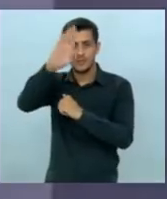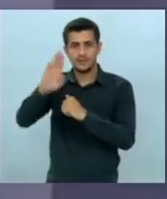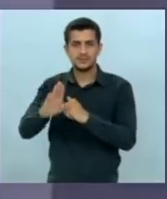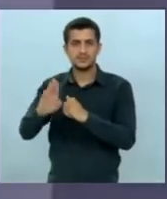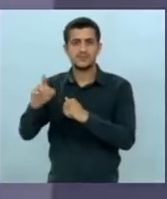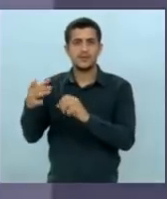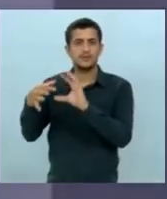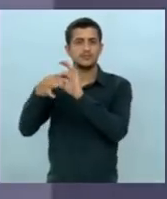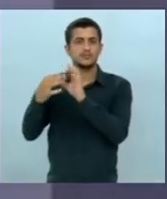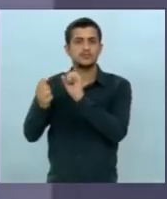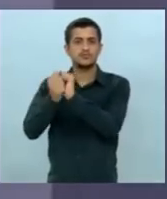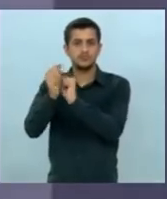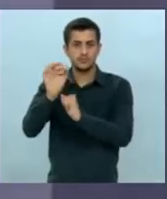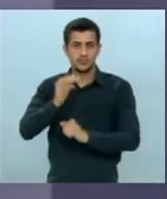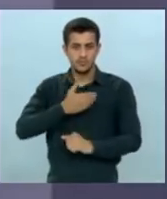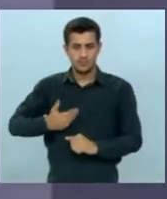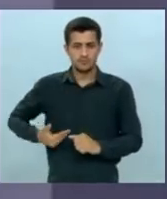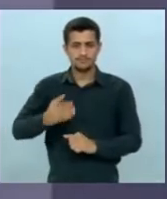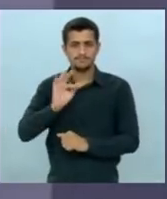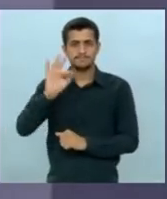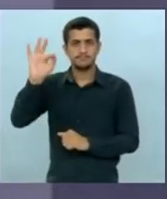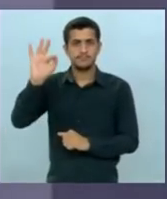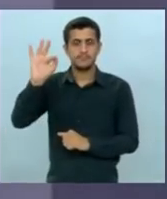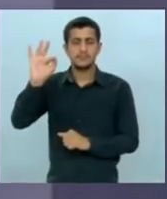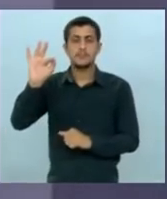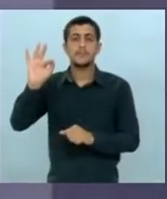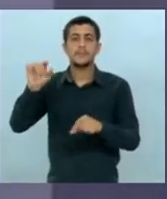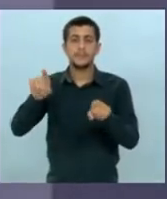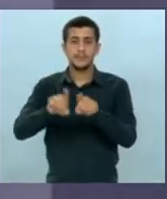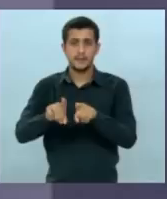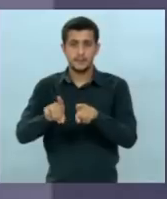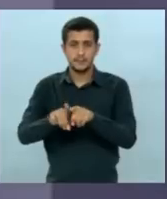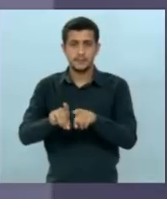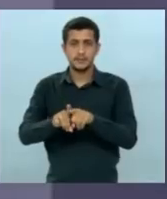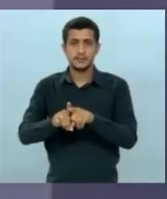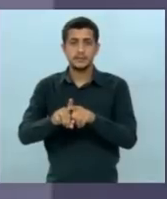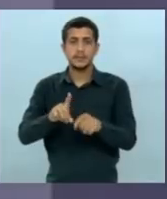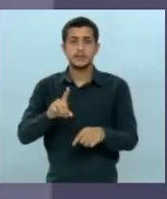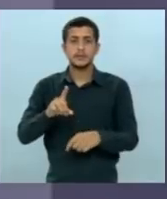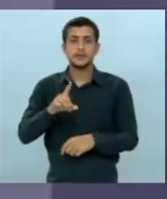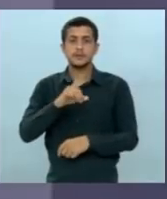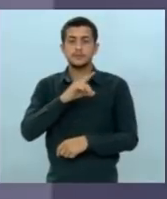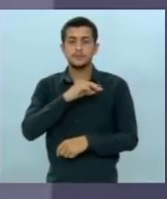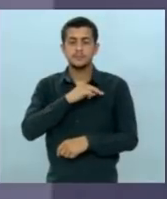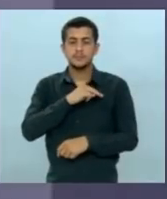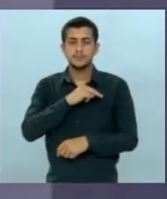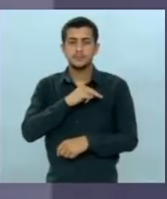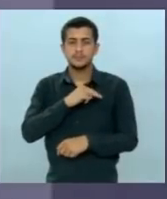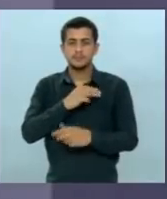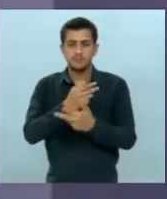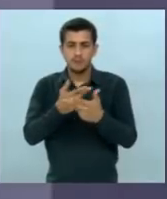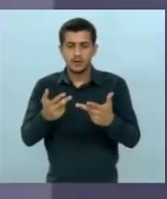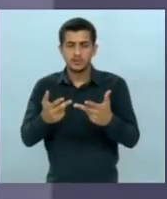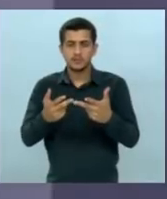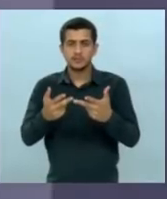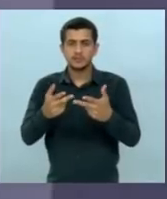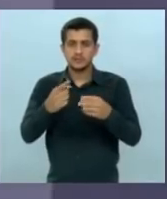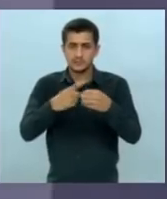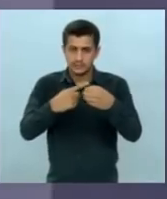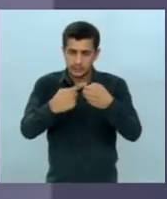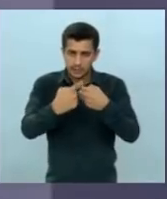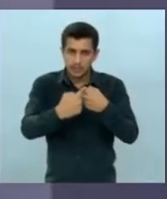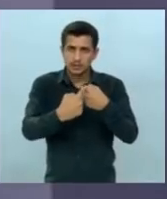habitação que está encampado pelo Ministério das Cidades ele prevê a participação a